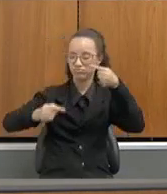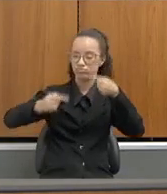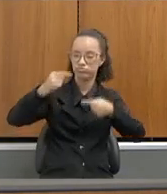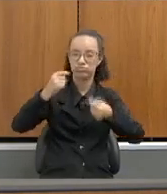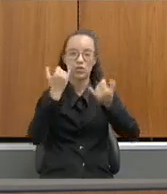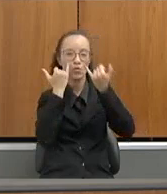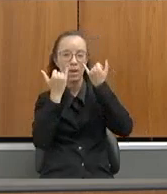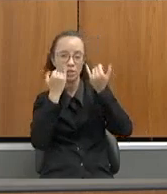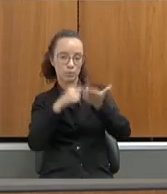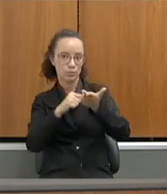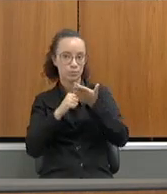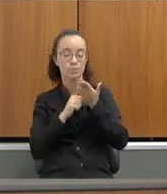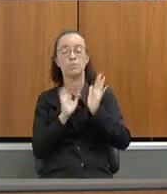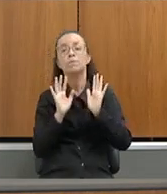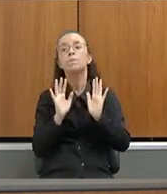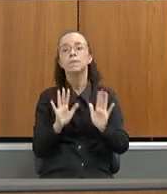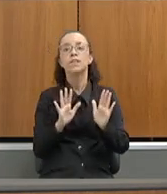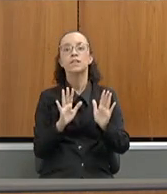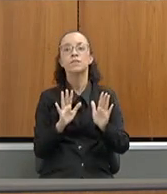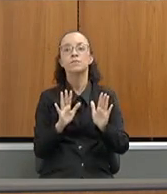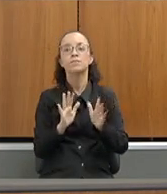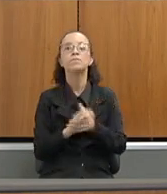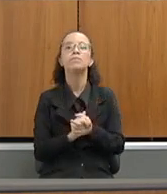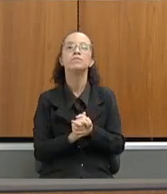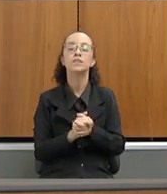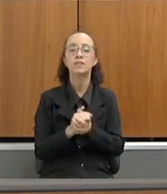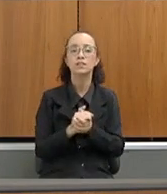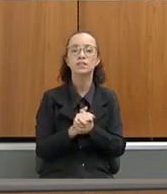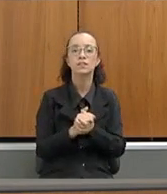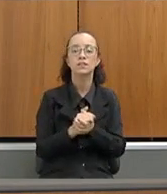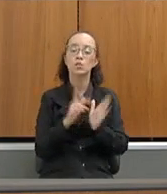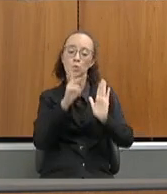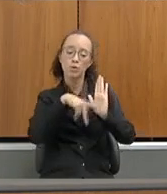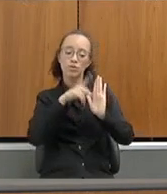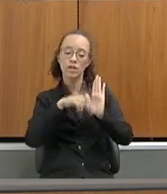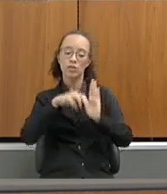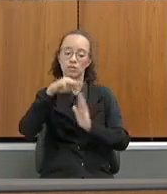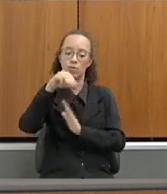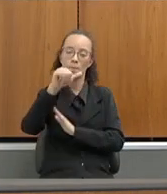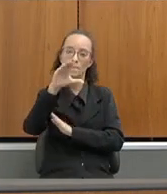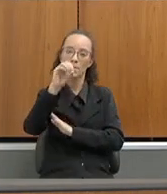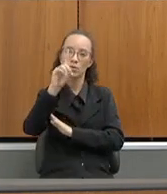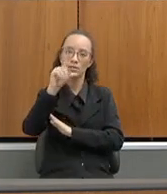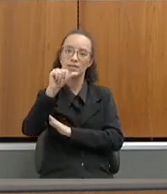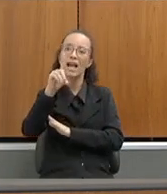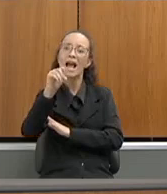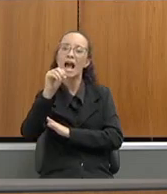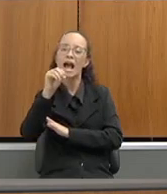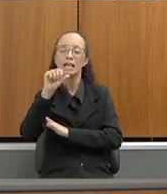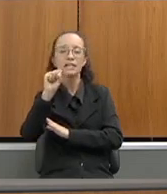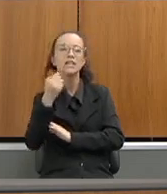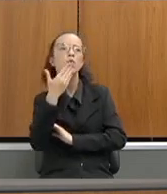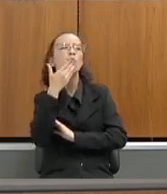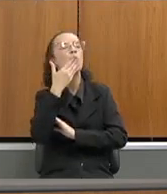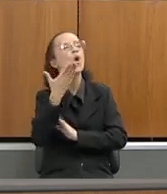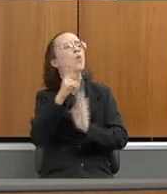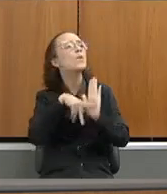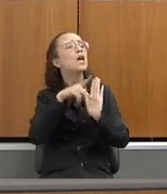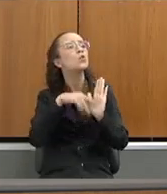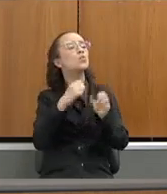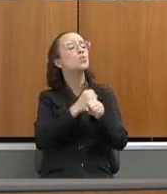informações. Ainda, sobre os Mãos Dadas, qual é o plano para 2023